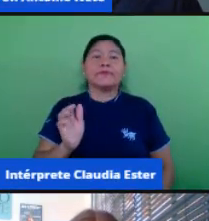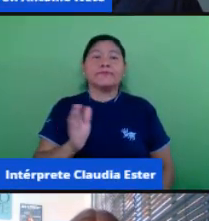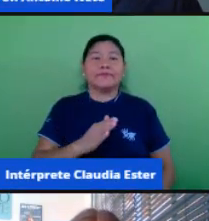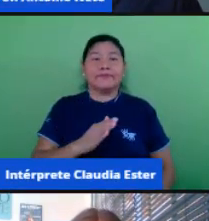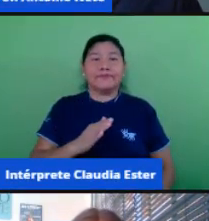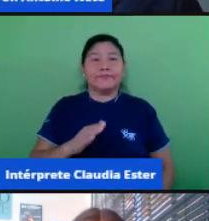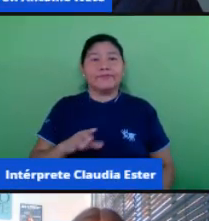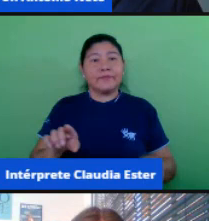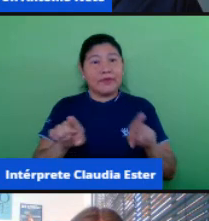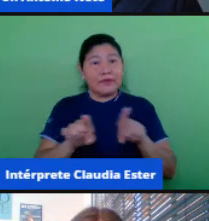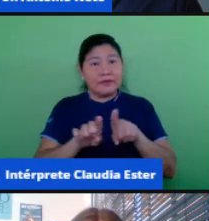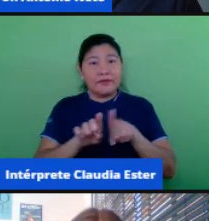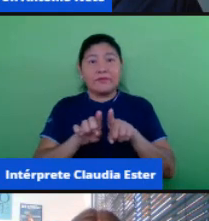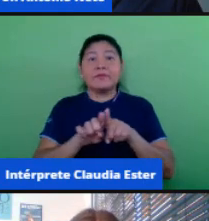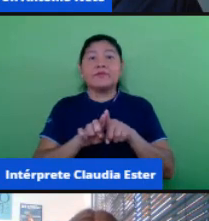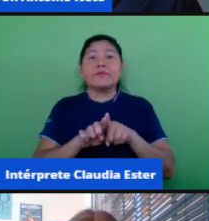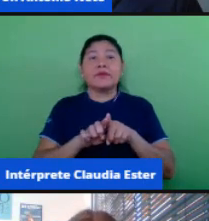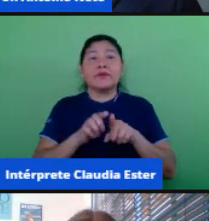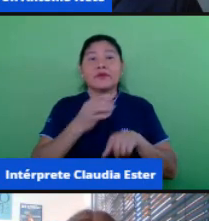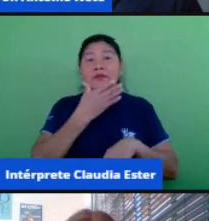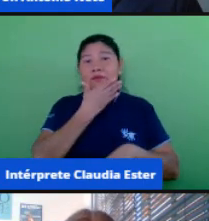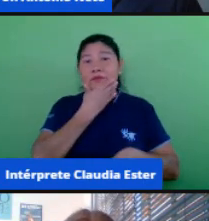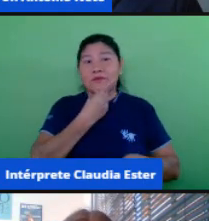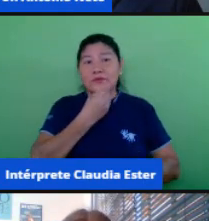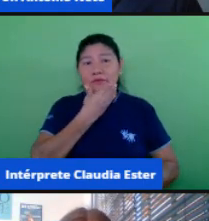e, ao mesmo tempo que